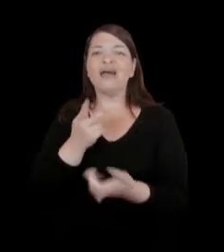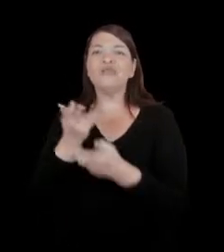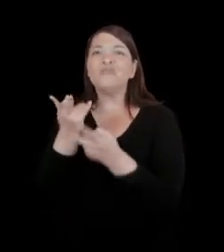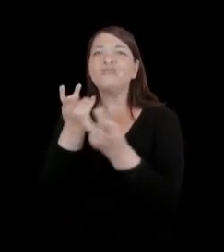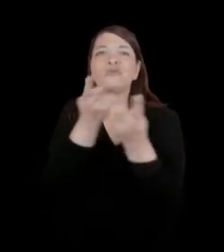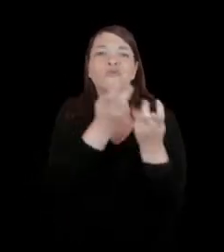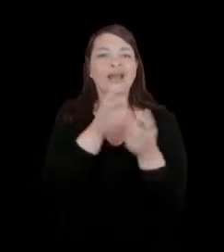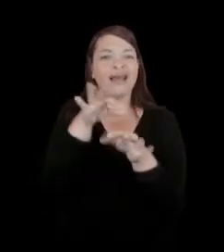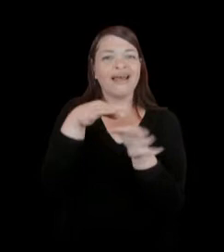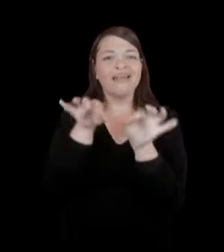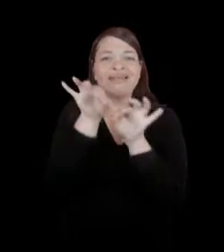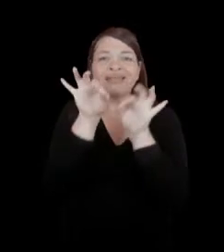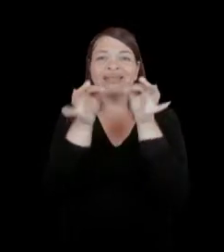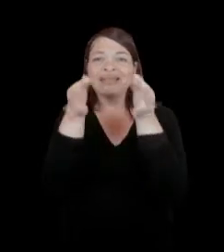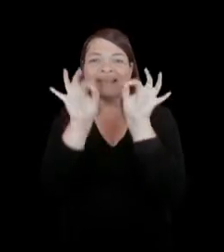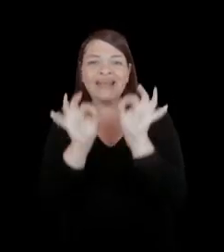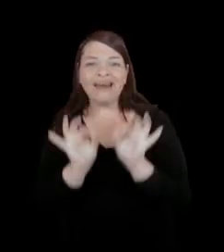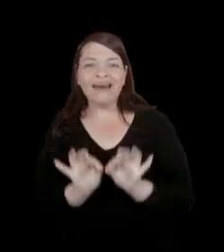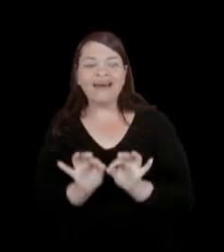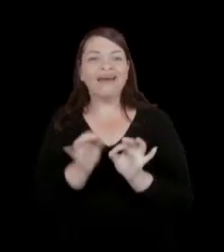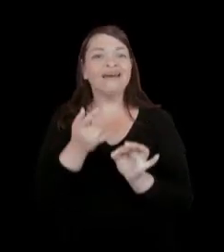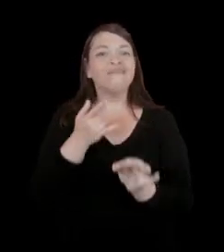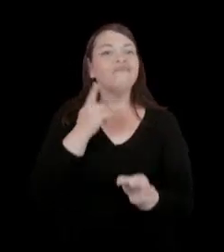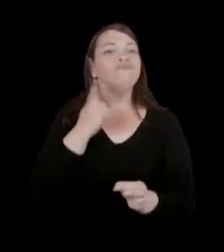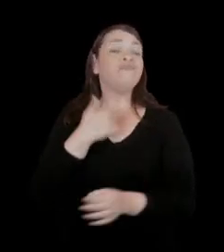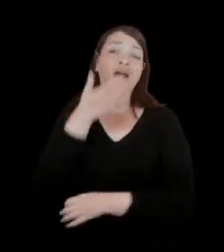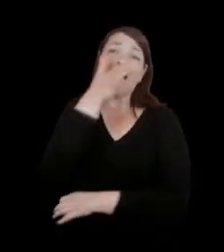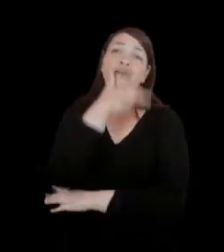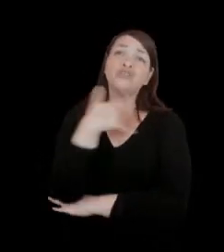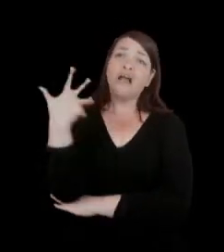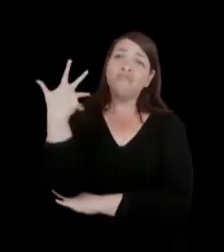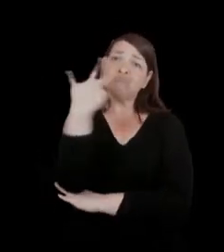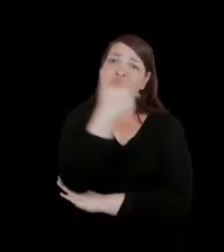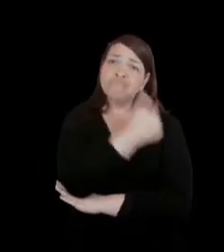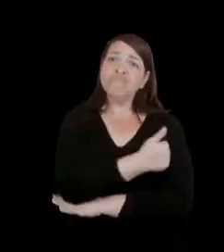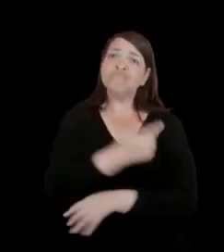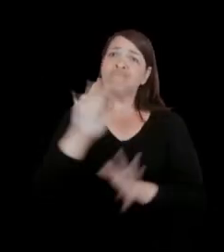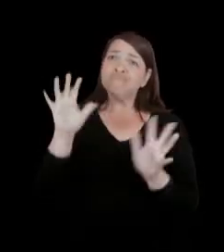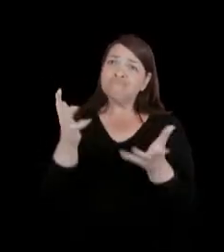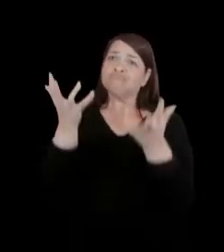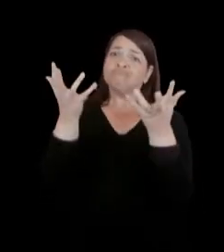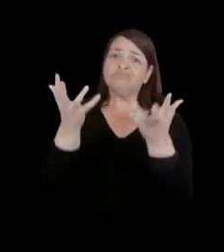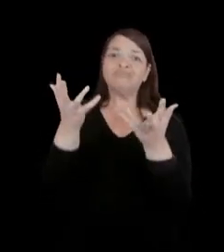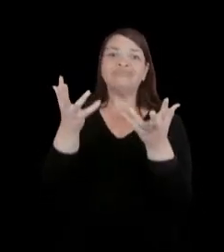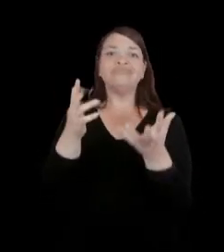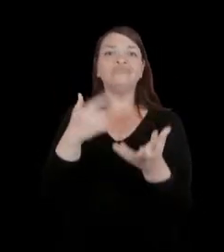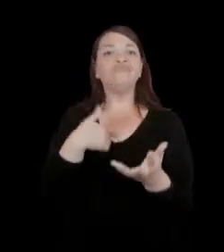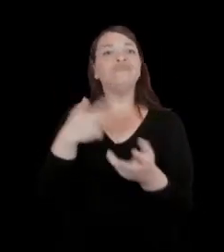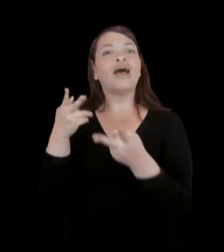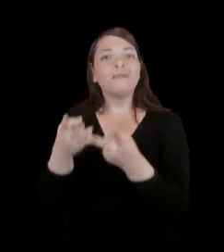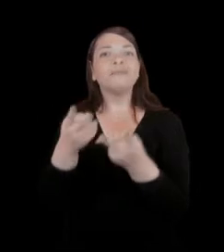detalhes, normalmente vai achar mais elegante ou ele vai perceber essa